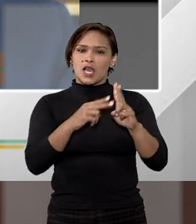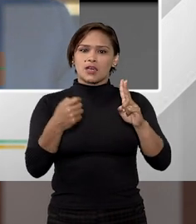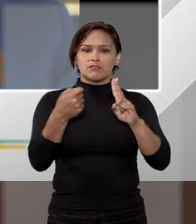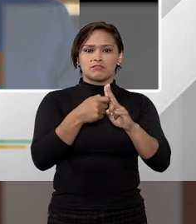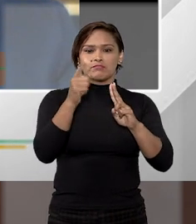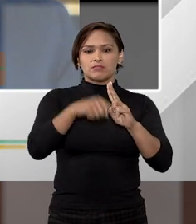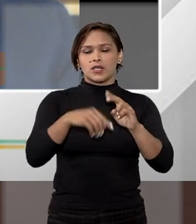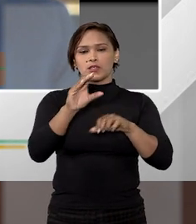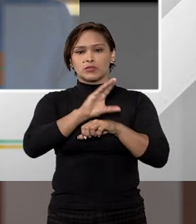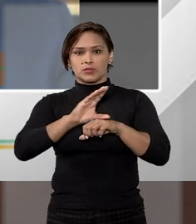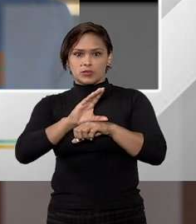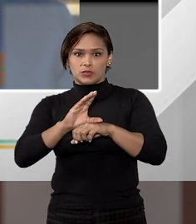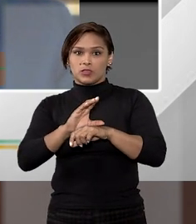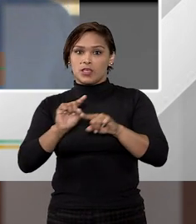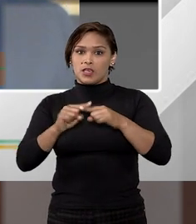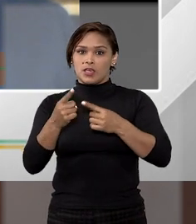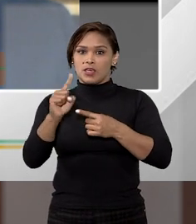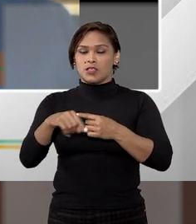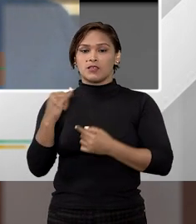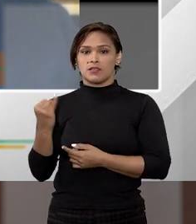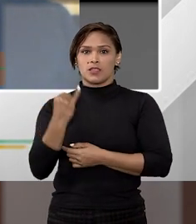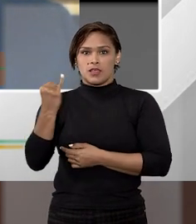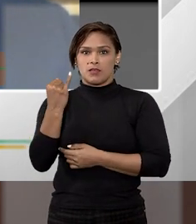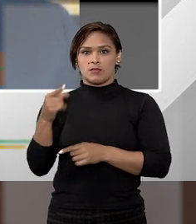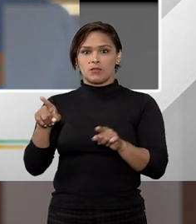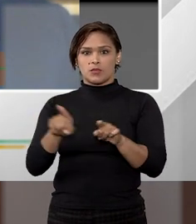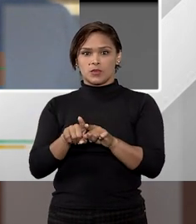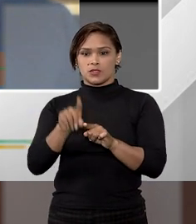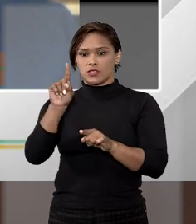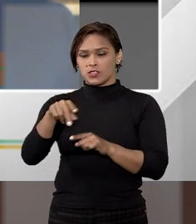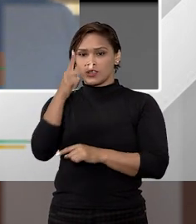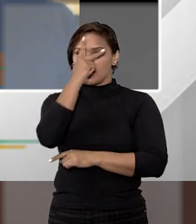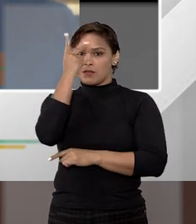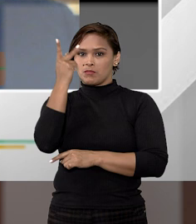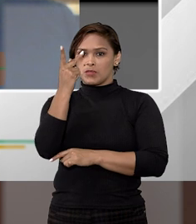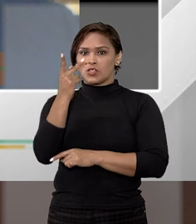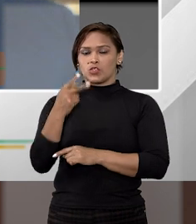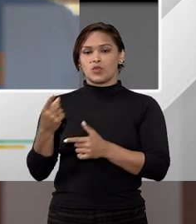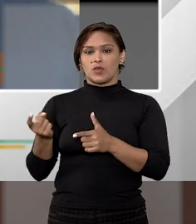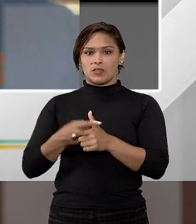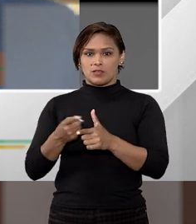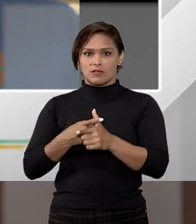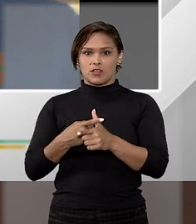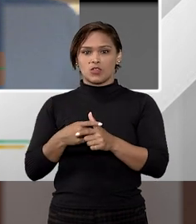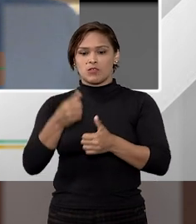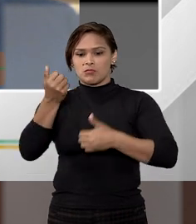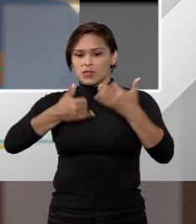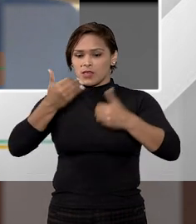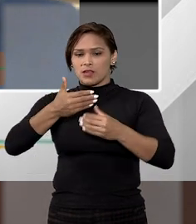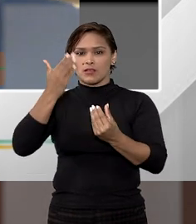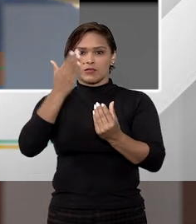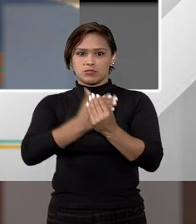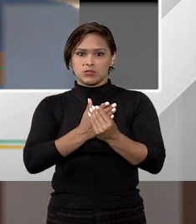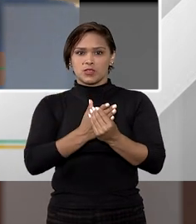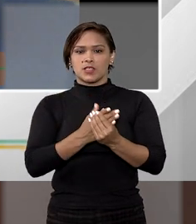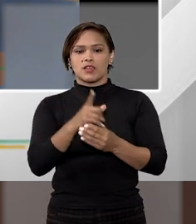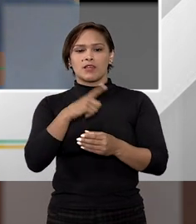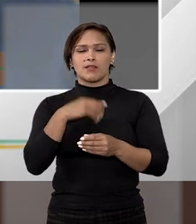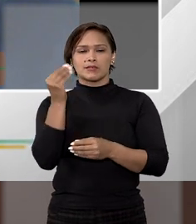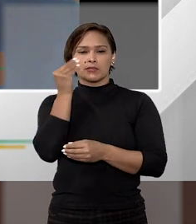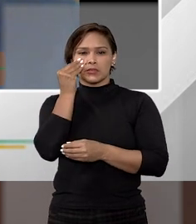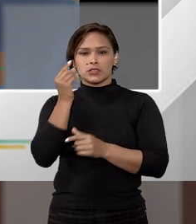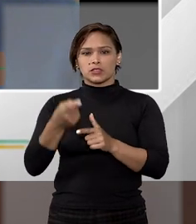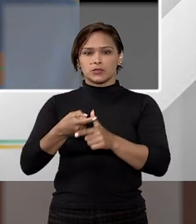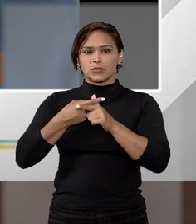de constituir. Então, assim, o importante é que a pessoa devedora que seja citada num processo em que haja uma